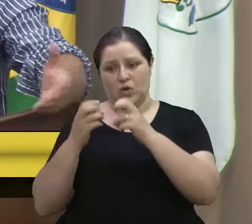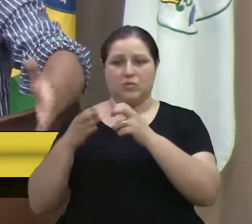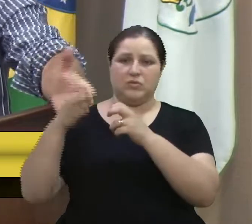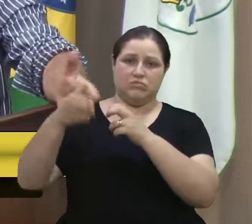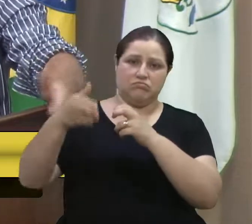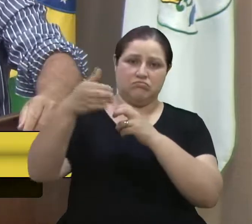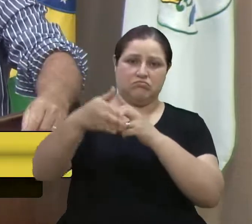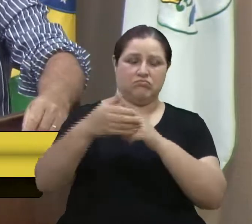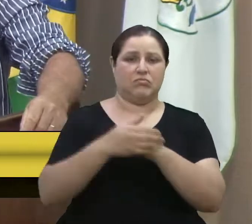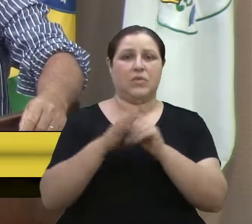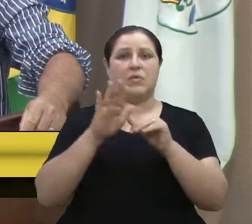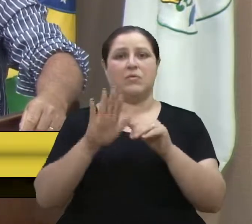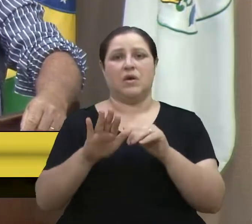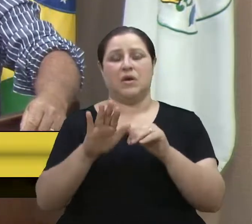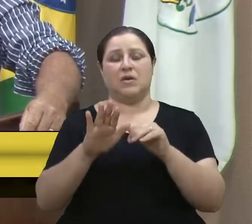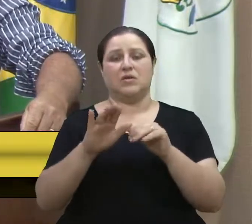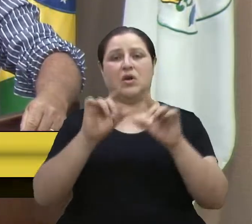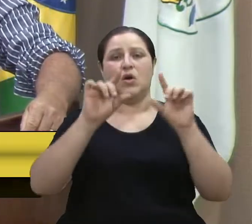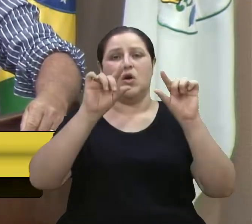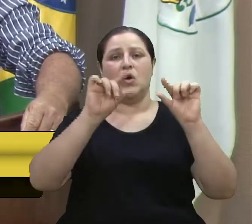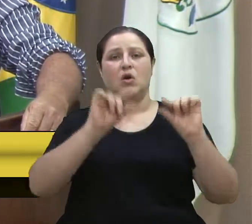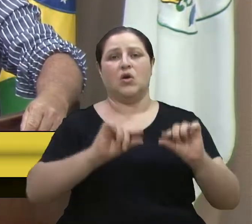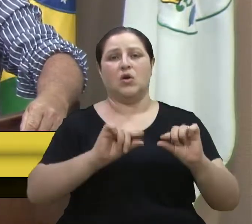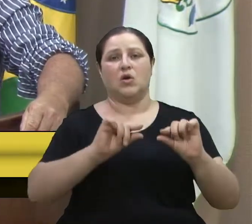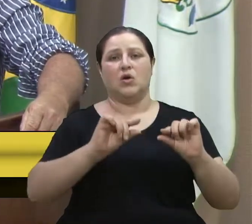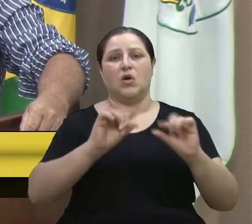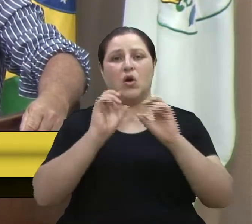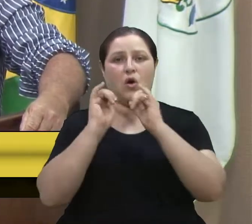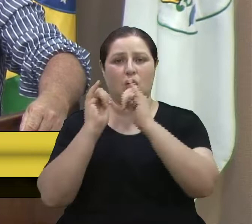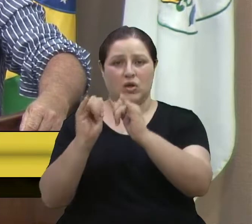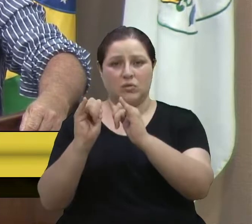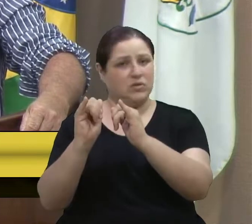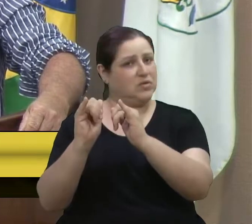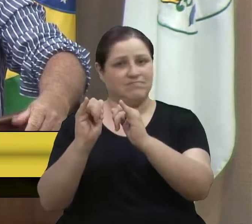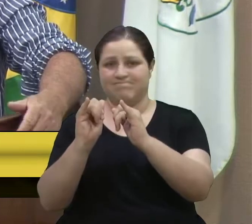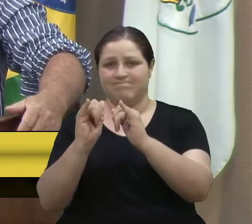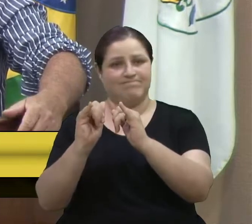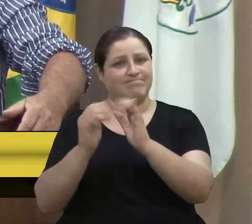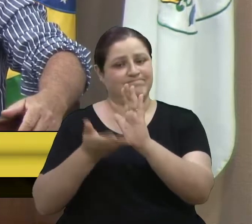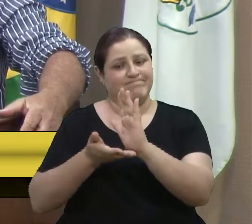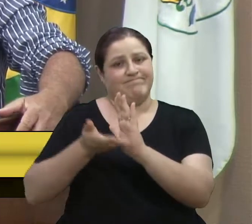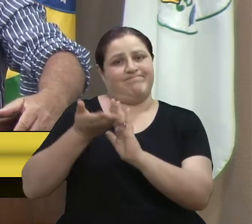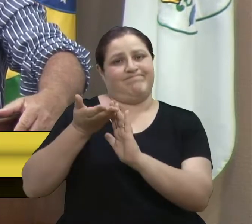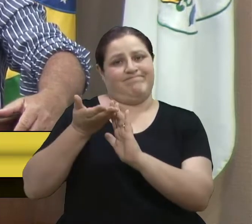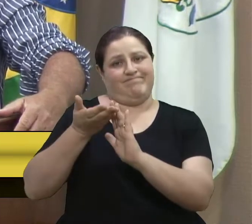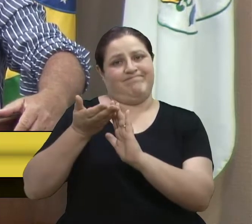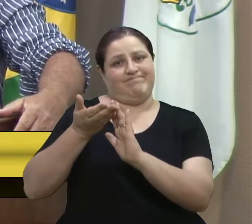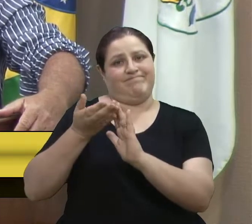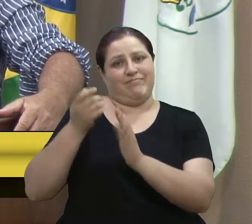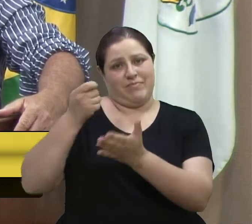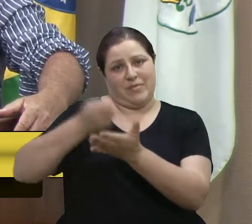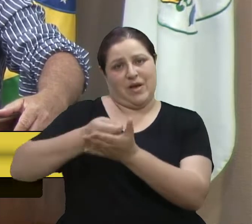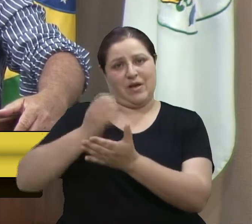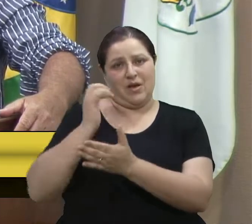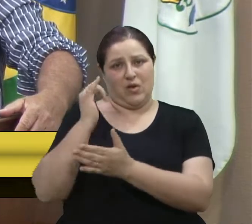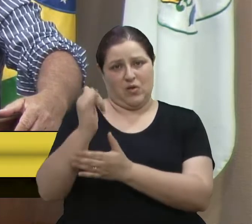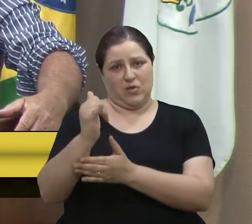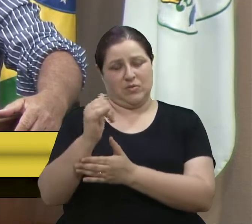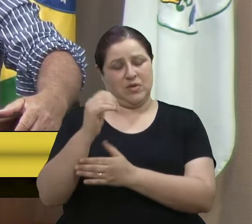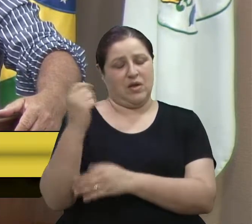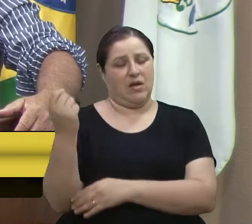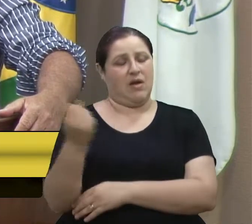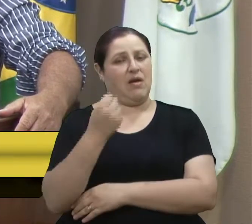passou de 4,65 para 4,75. Eu repito, o aconteceu foi muito grave e nós